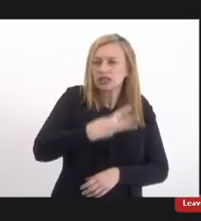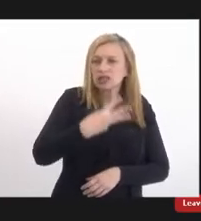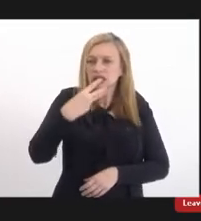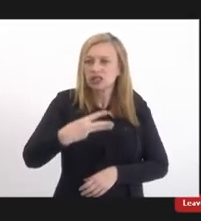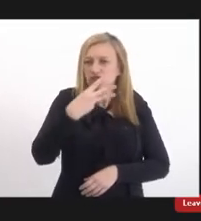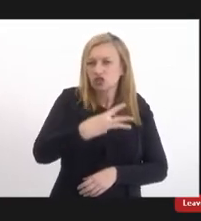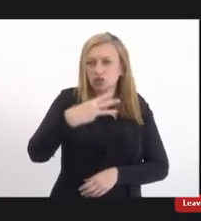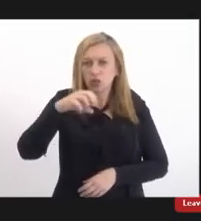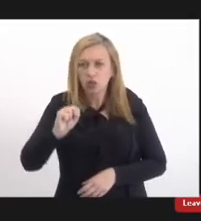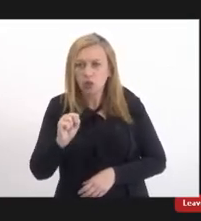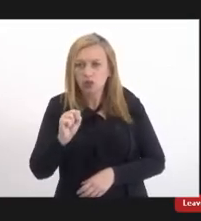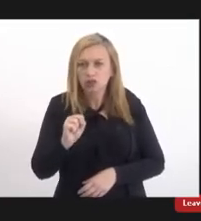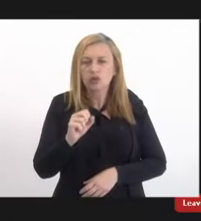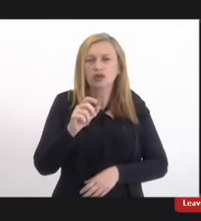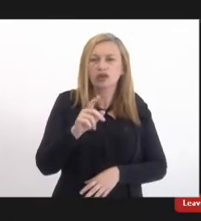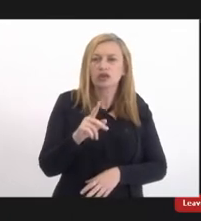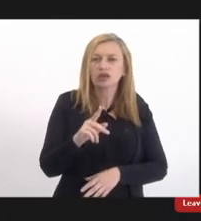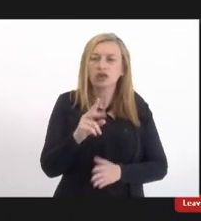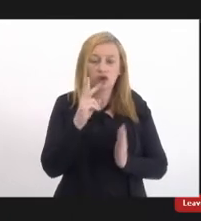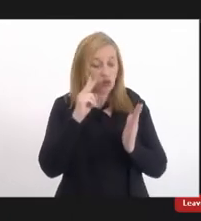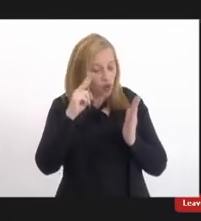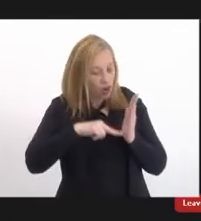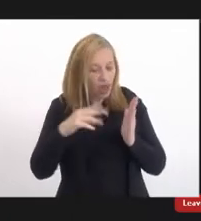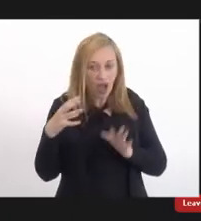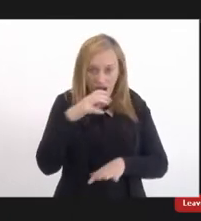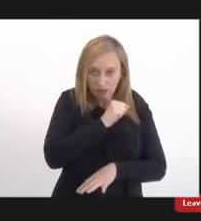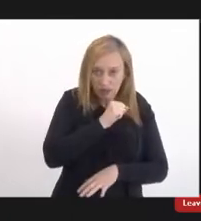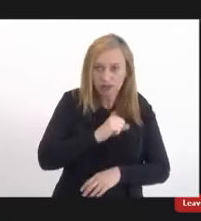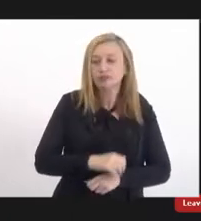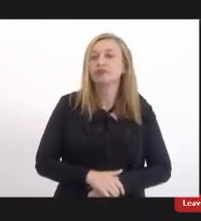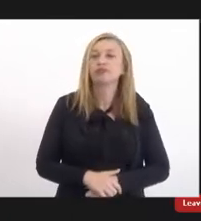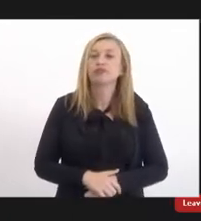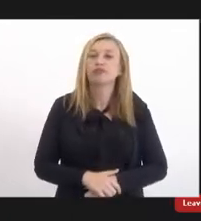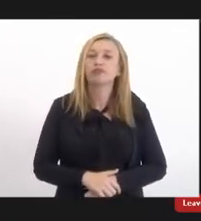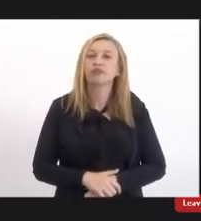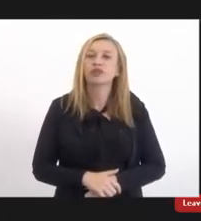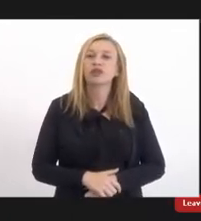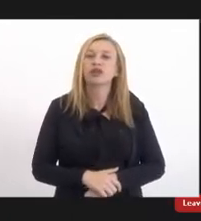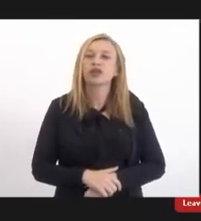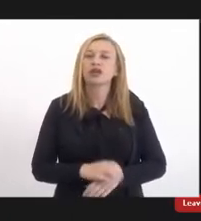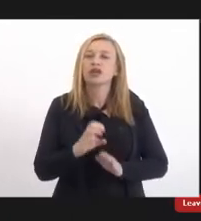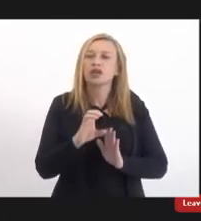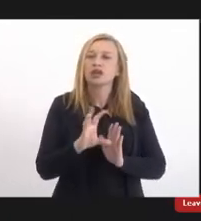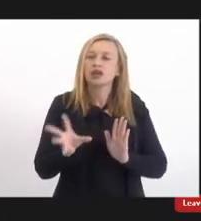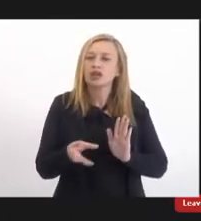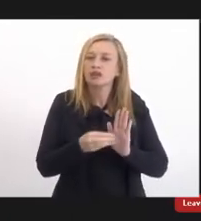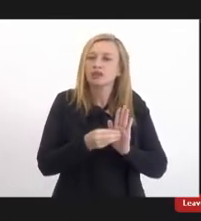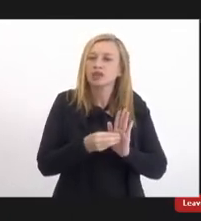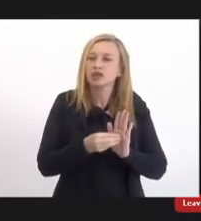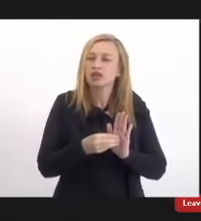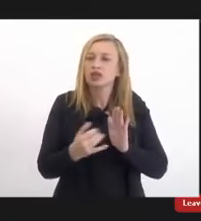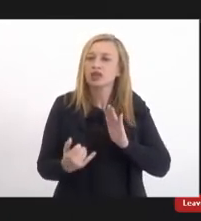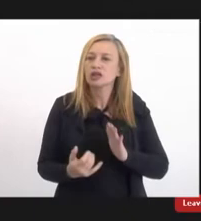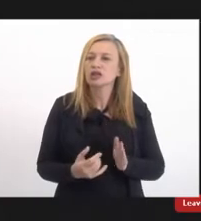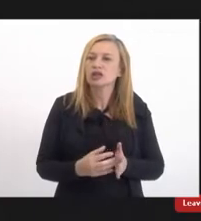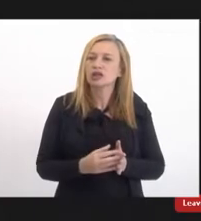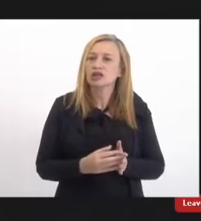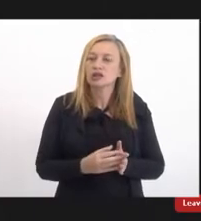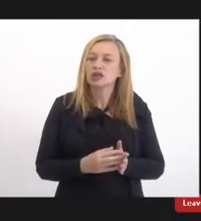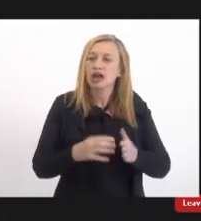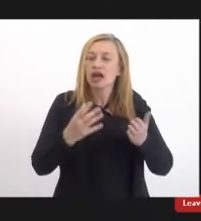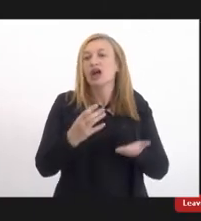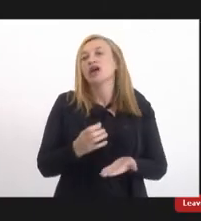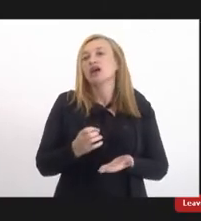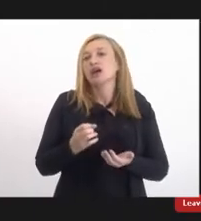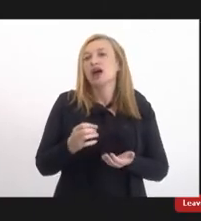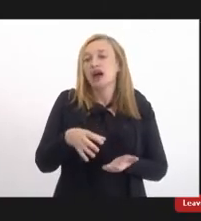e ele fala o seguinte vou ler aqui rapidamente a emenda dele que ele institui a rede estadual